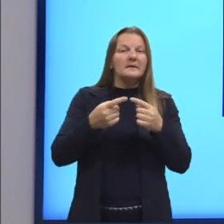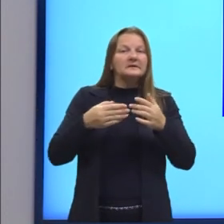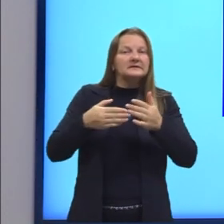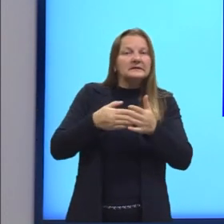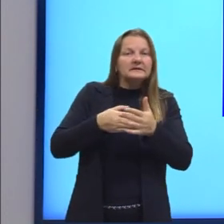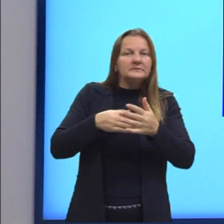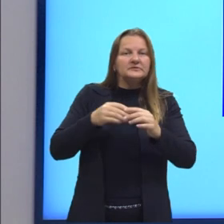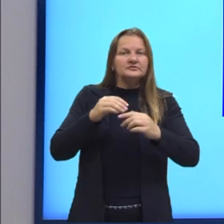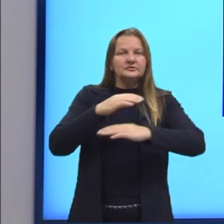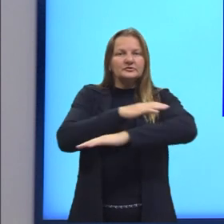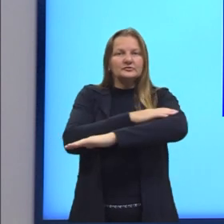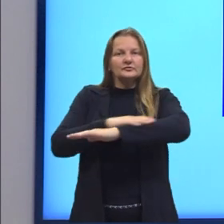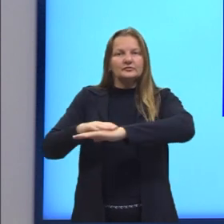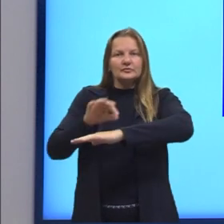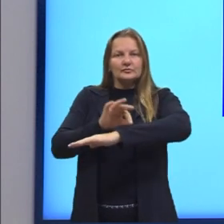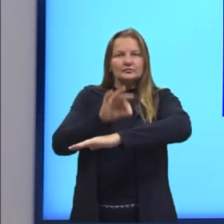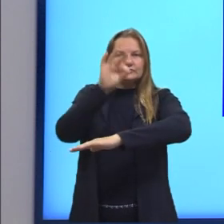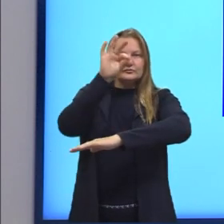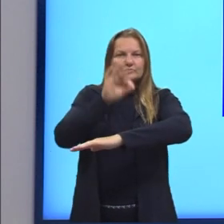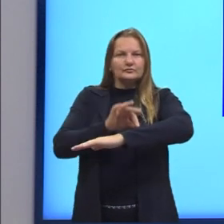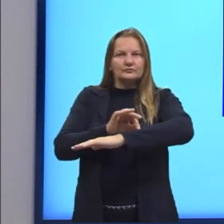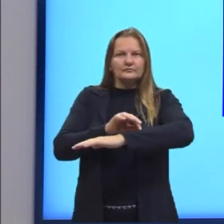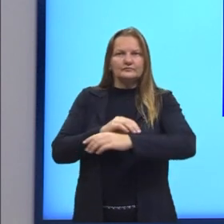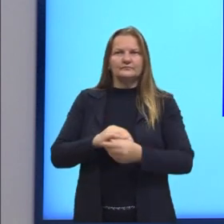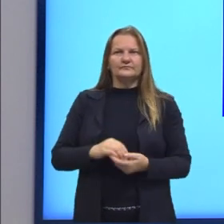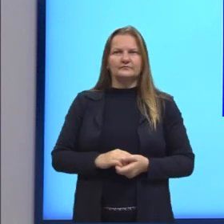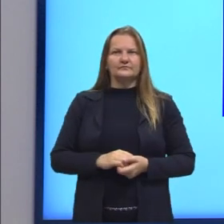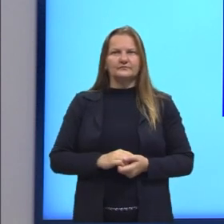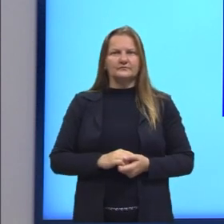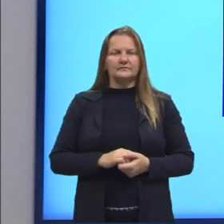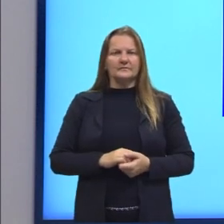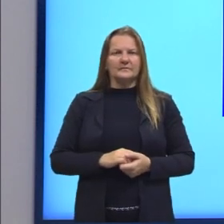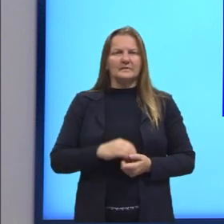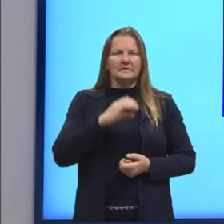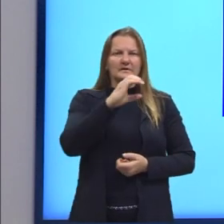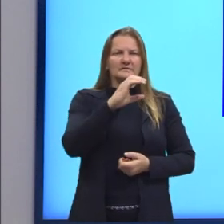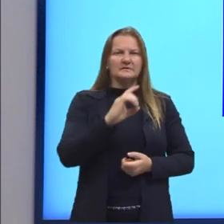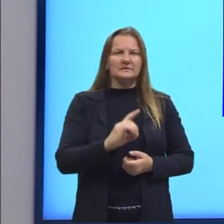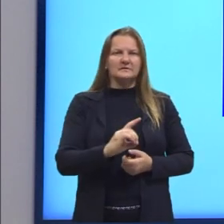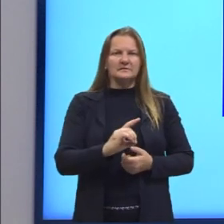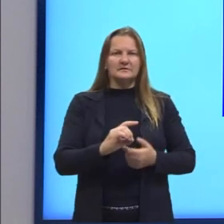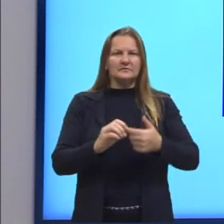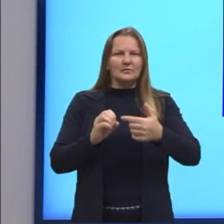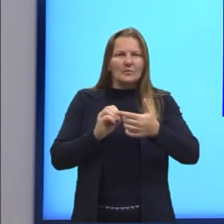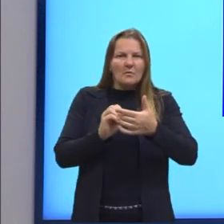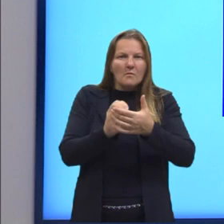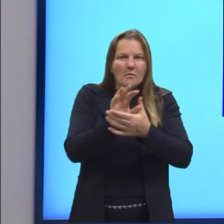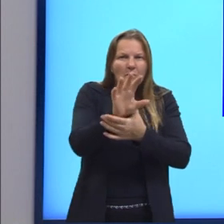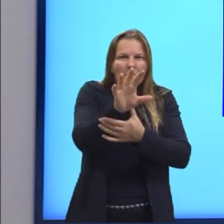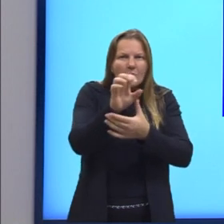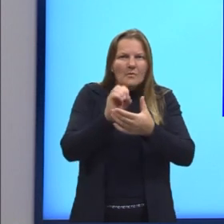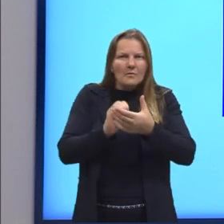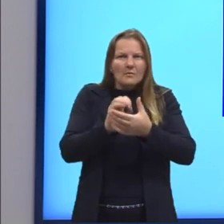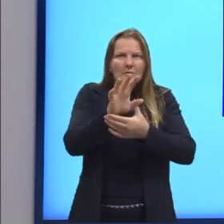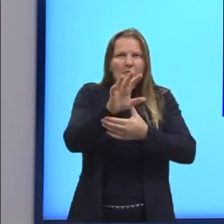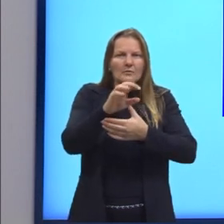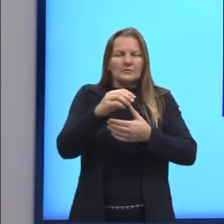Então, a sombra do cateto C sobre a hipotenusa forma a projeção M.